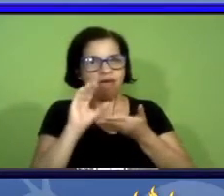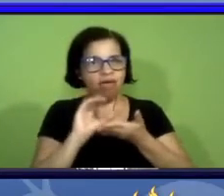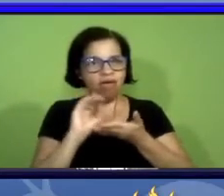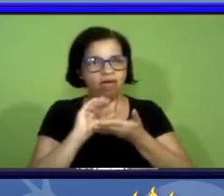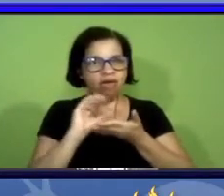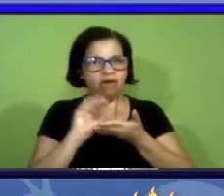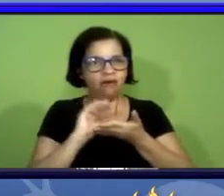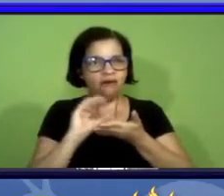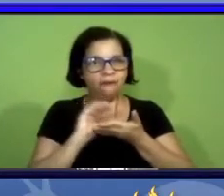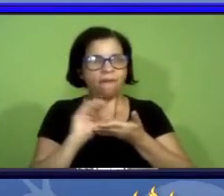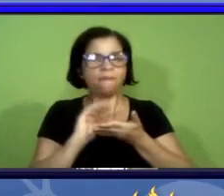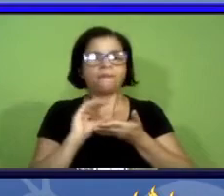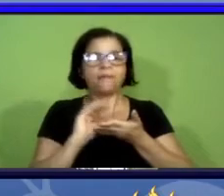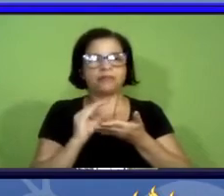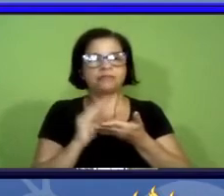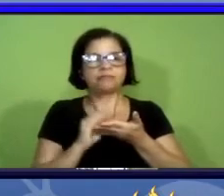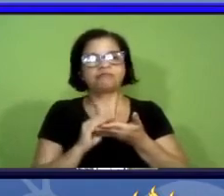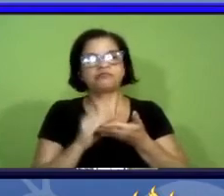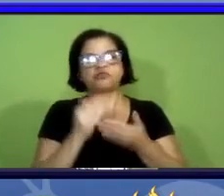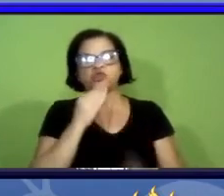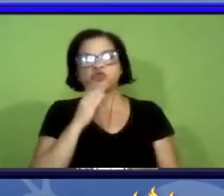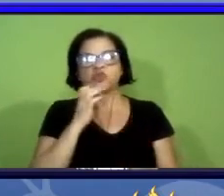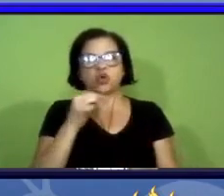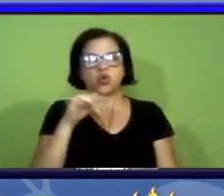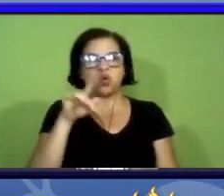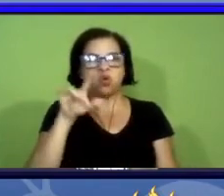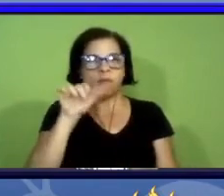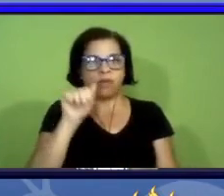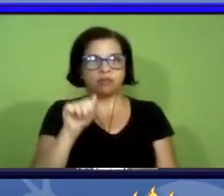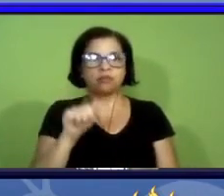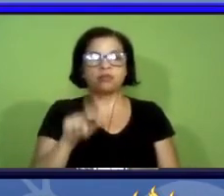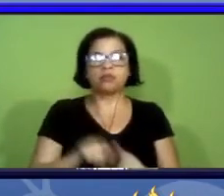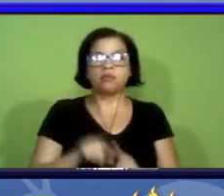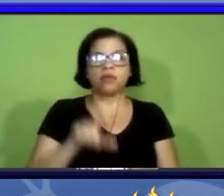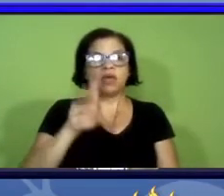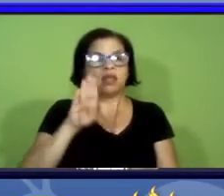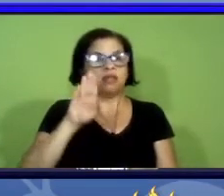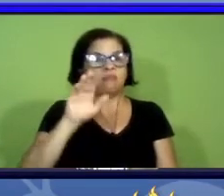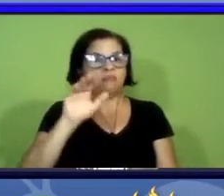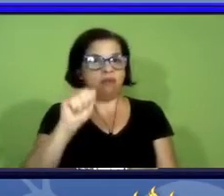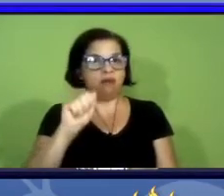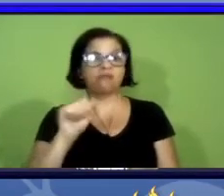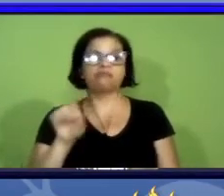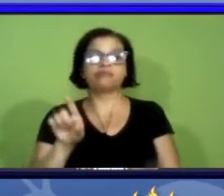modalidade de encomenda né ao LBA que